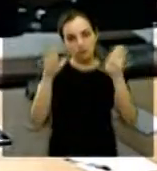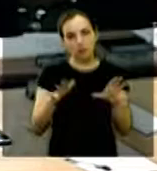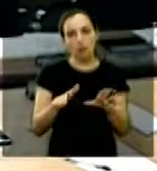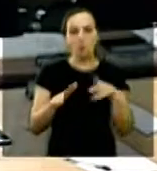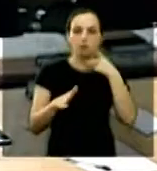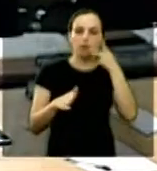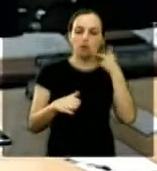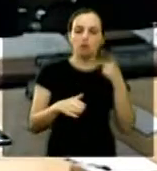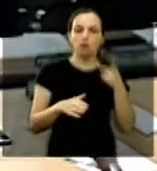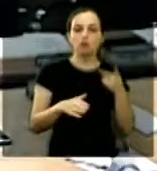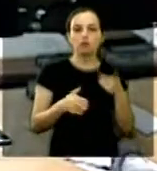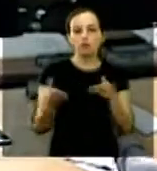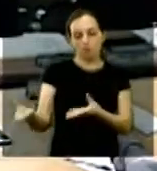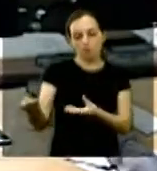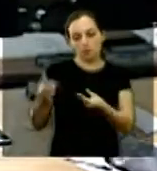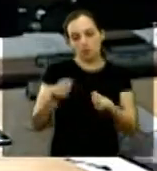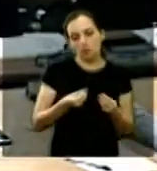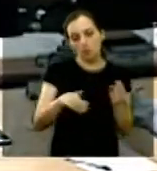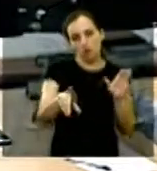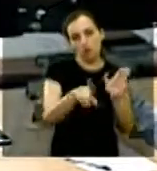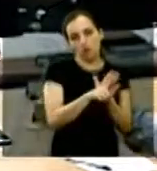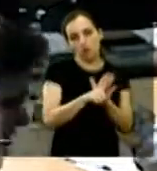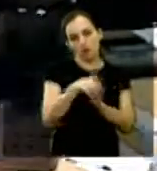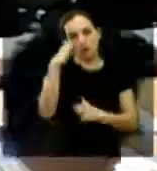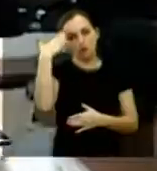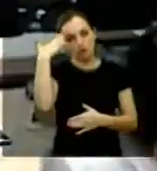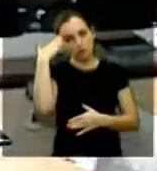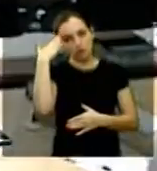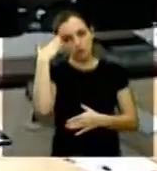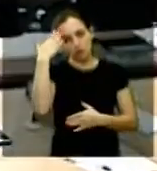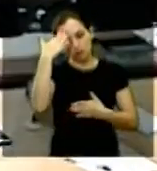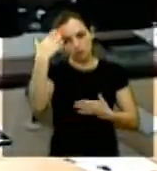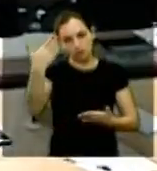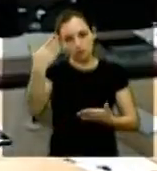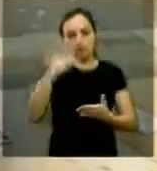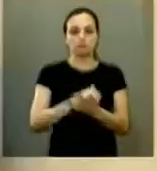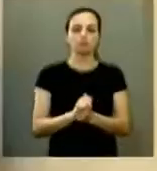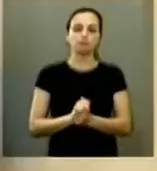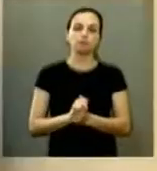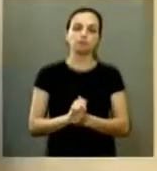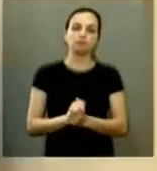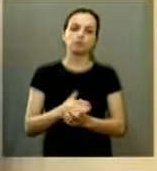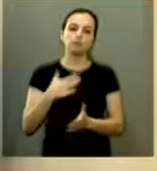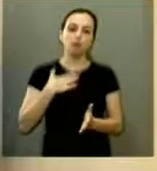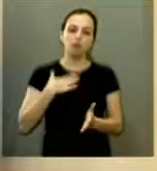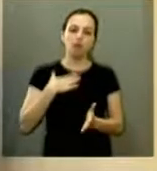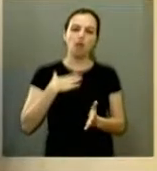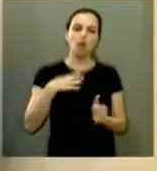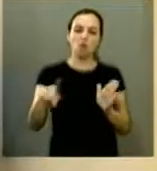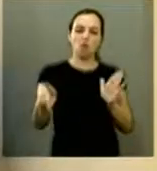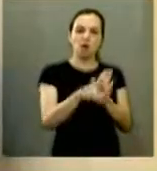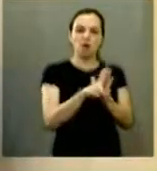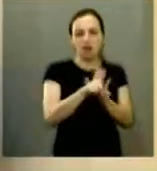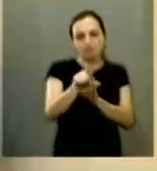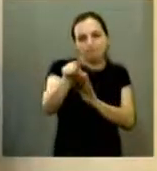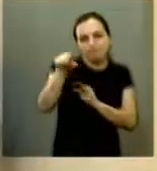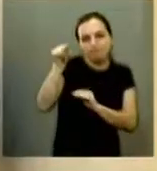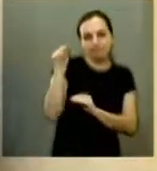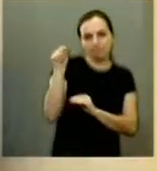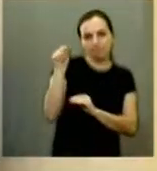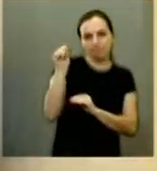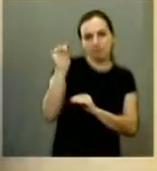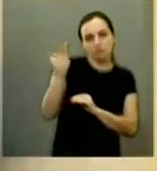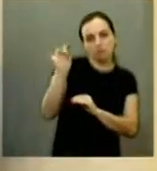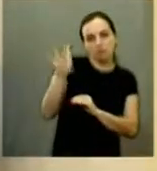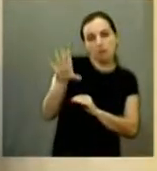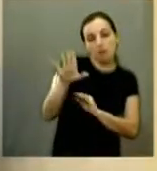também o texto da lei entendi aqui o princípio obrigado porque eu ia botar uma lei bem específica mas se